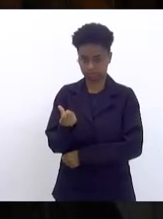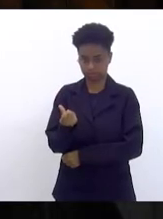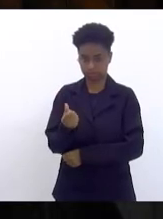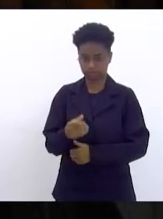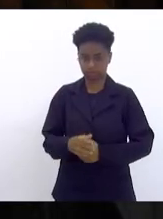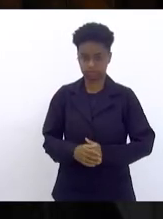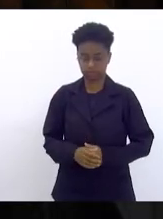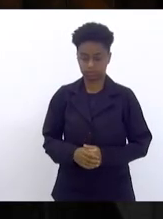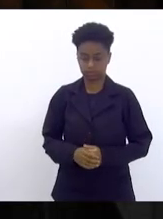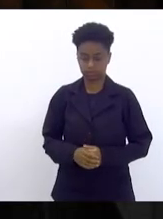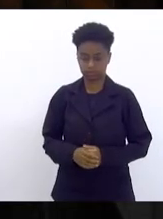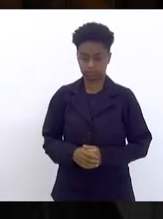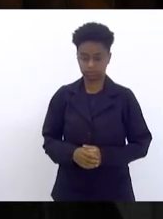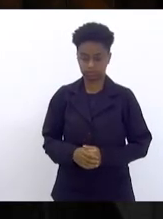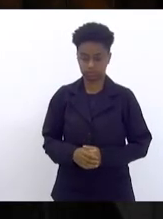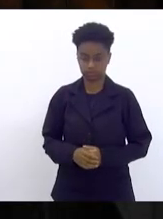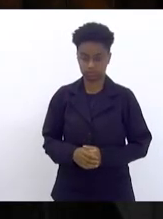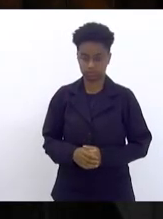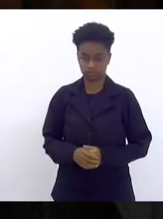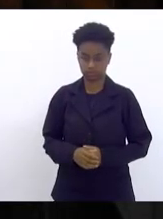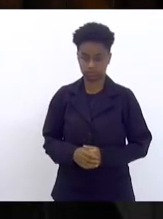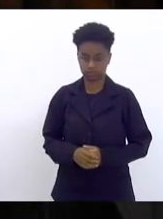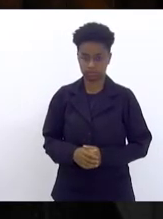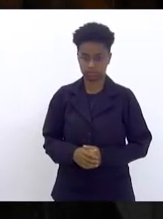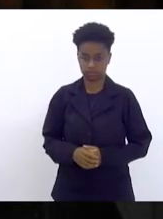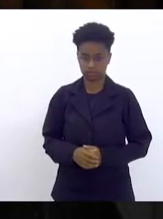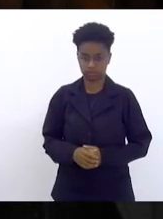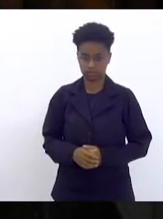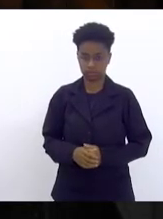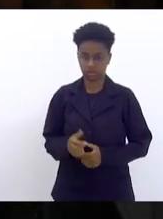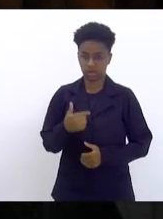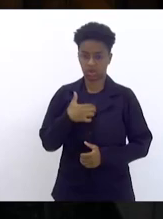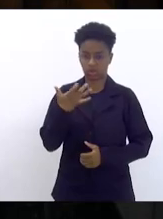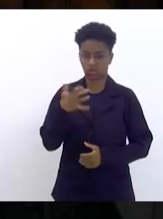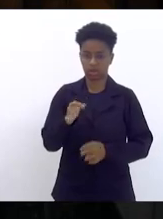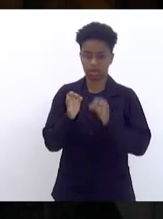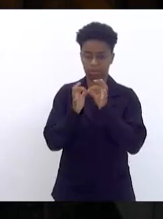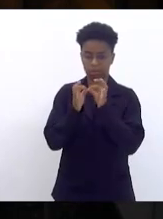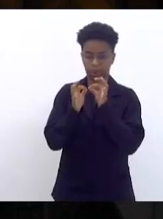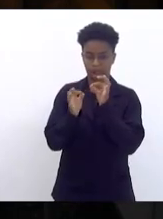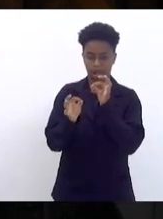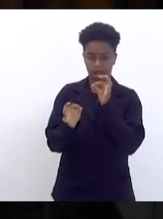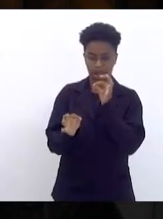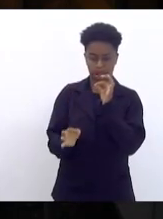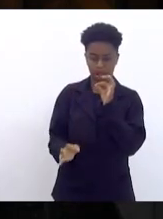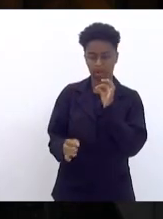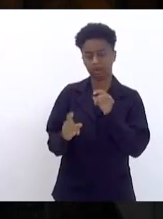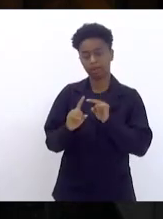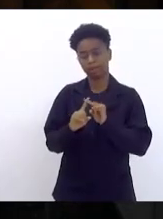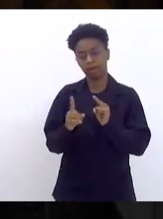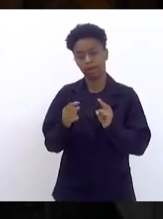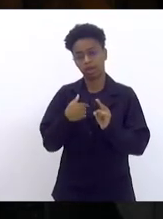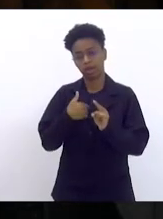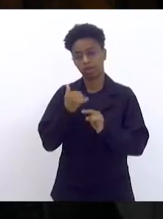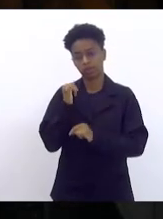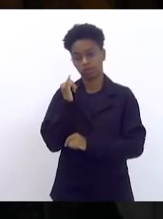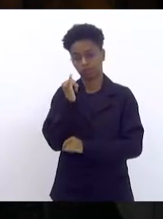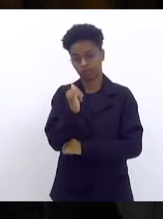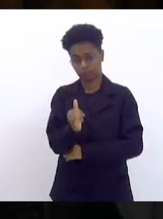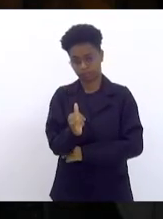para não ficar, assim, muito longeva a minha fala, eu queria aqui lhe dizer